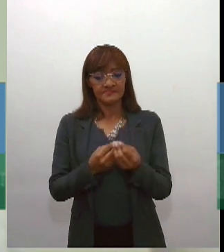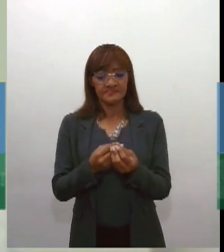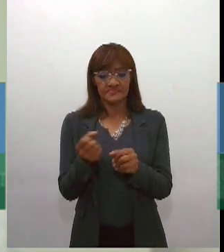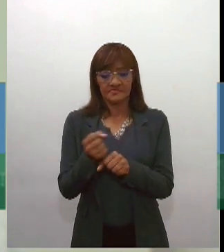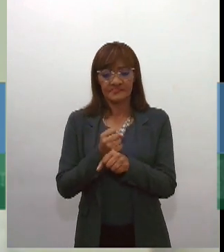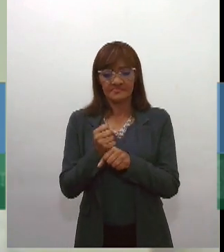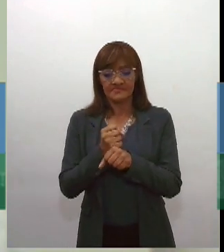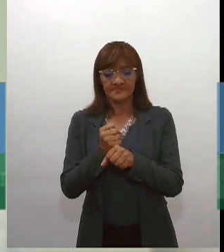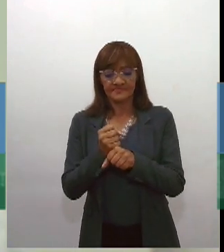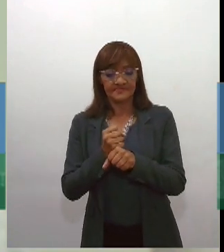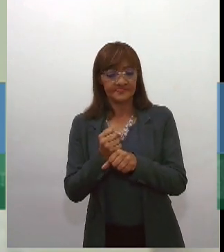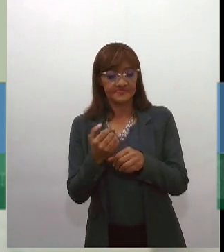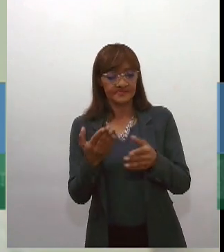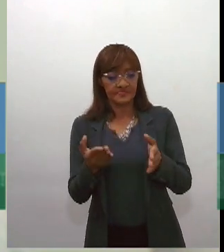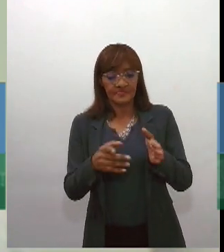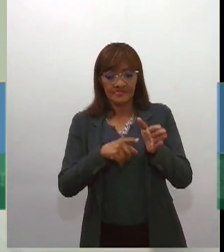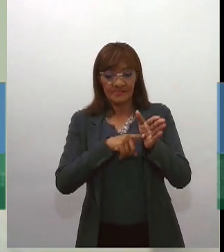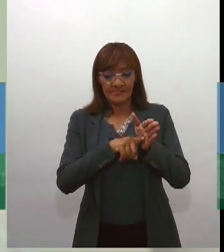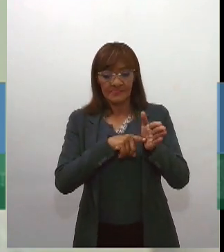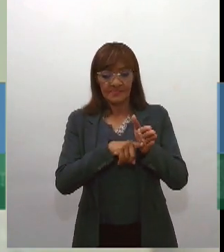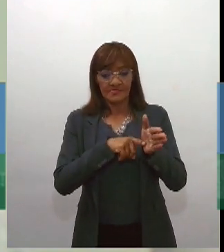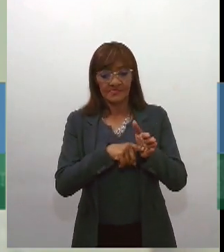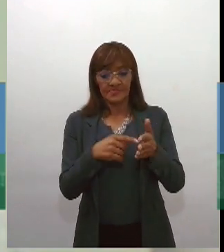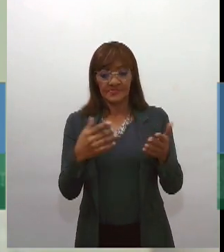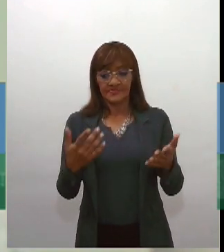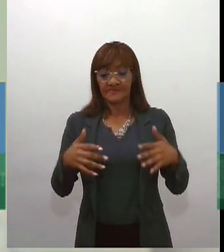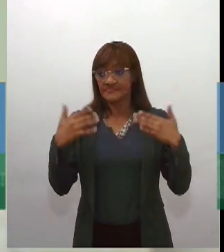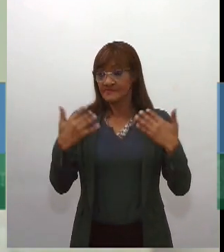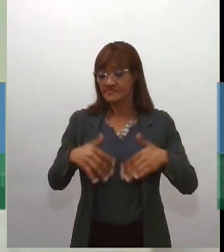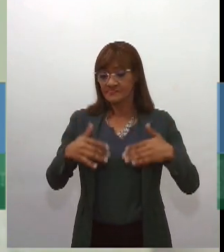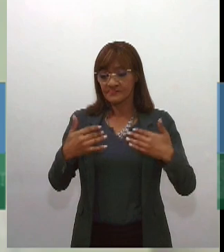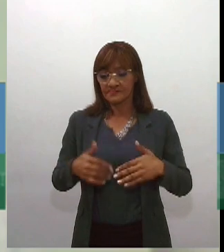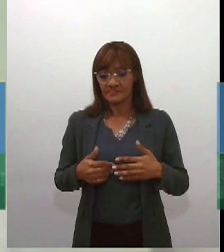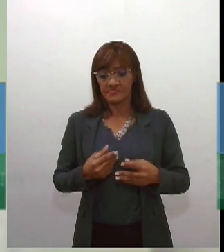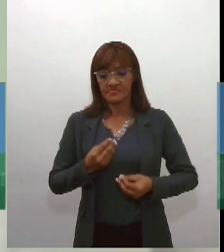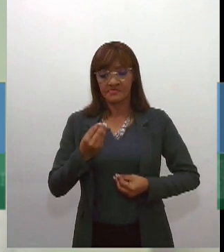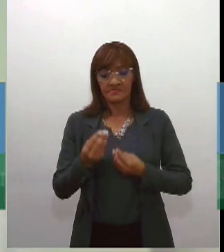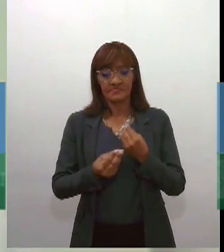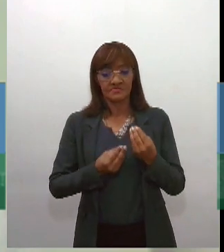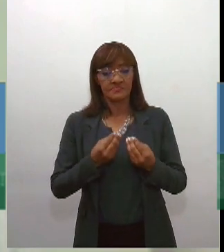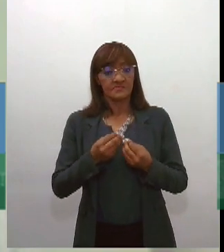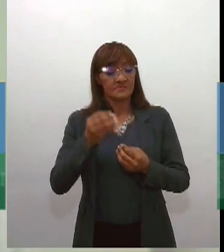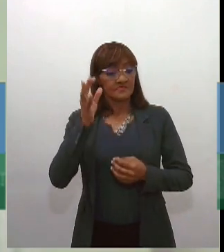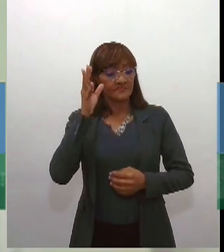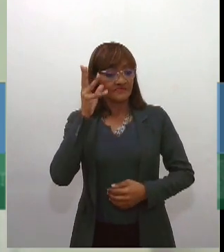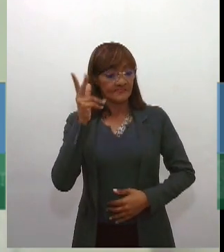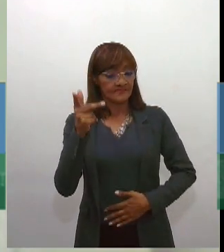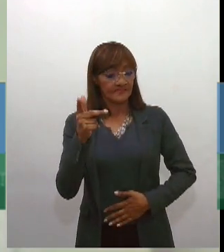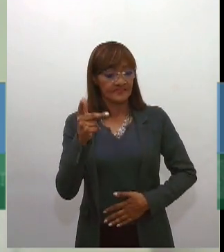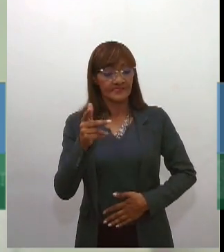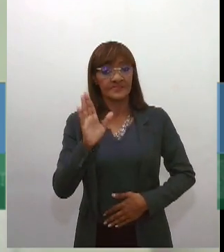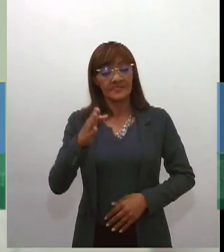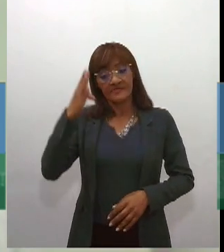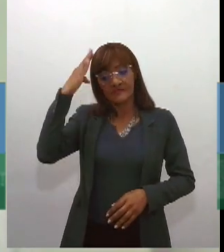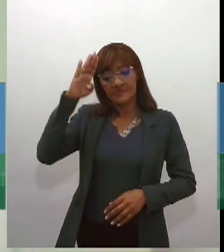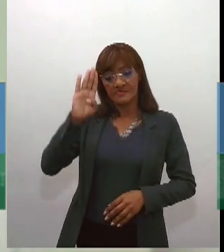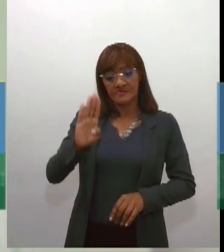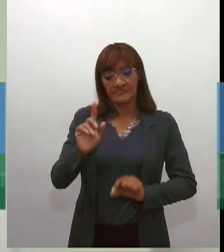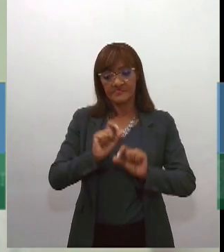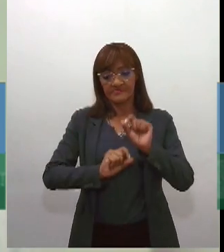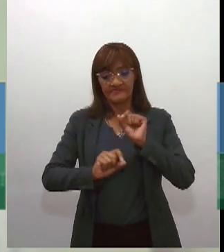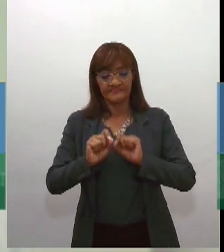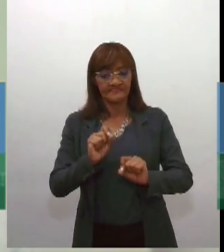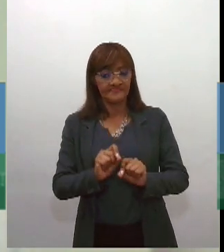diagnóstico sobre o impacto das decisões monocráticas, principalmente medidas cautelares, de ações